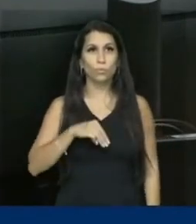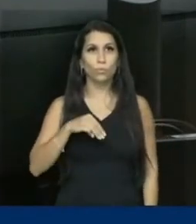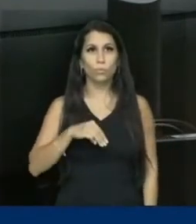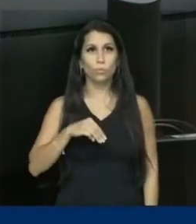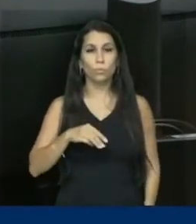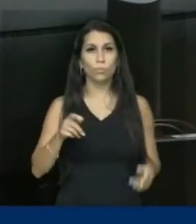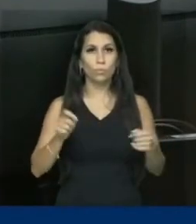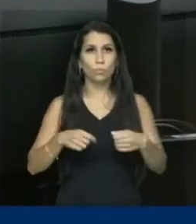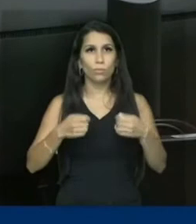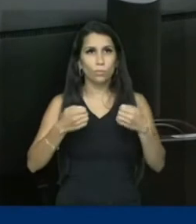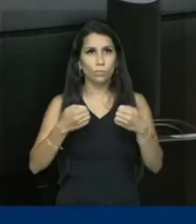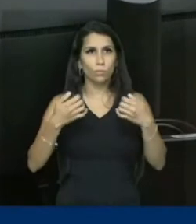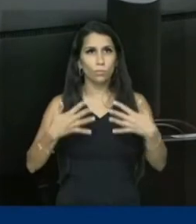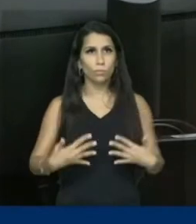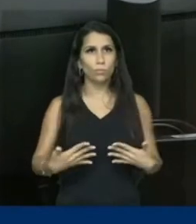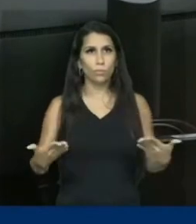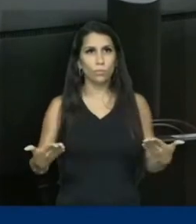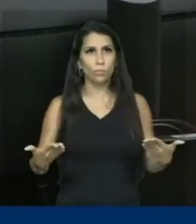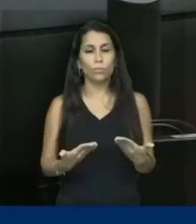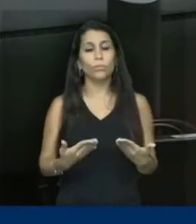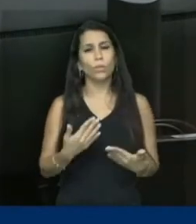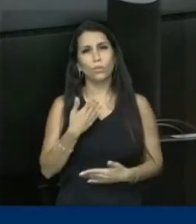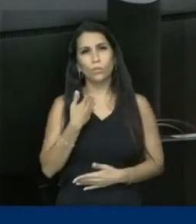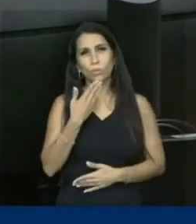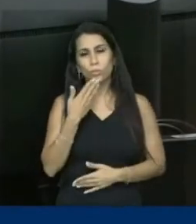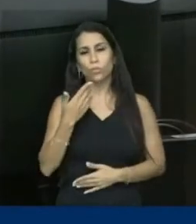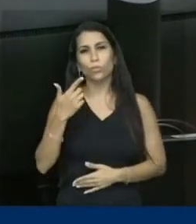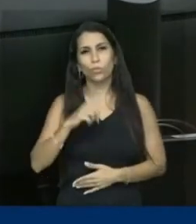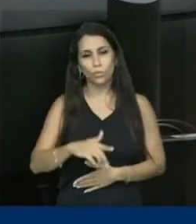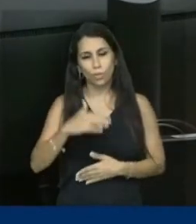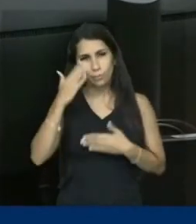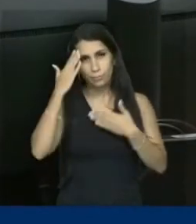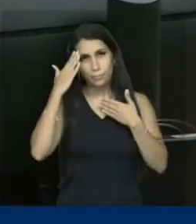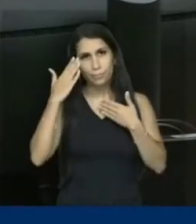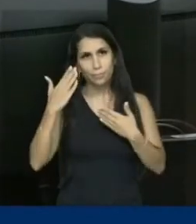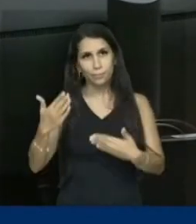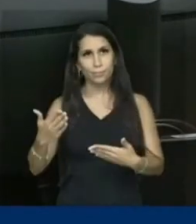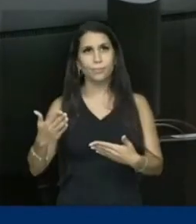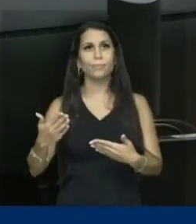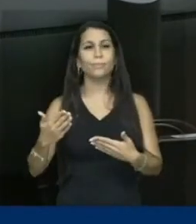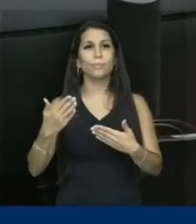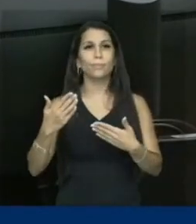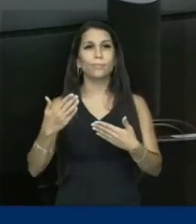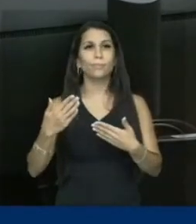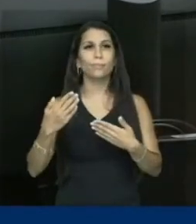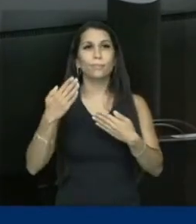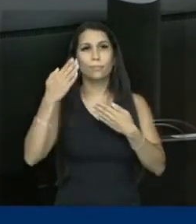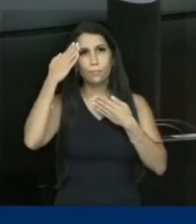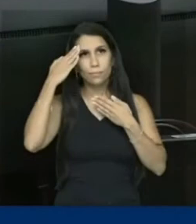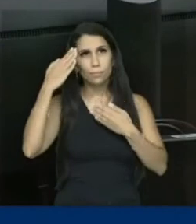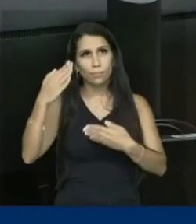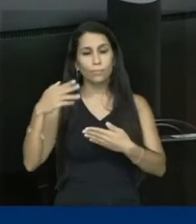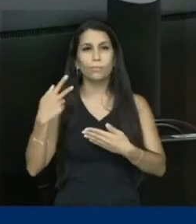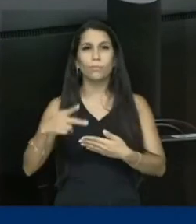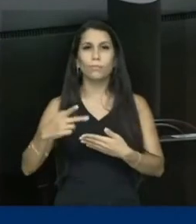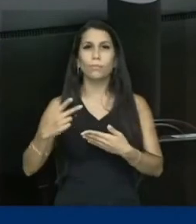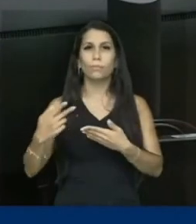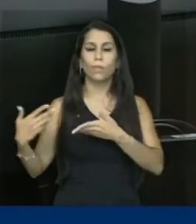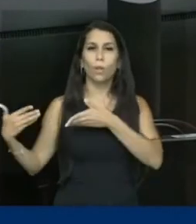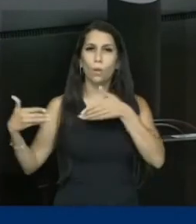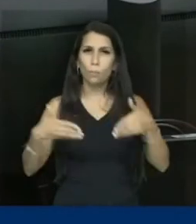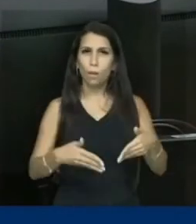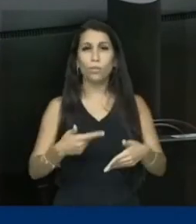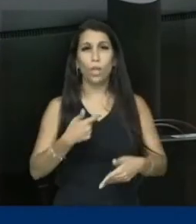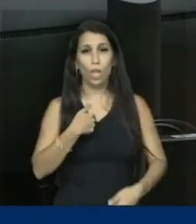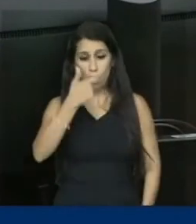para fazer sua exposição e, mais uma vez, agradeço imensamente a sua participação. E faço em meu